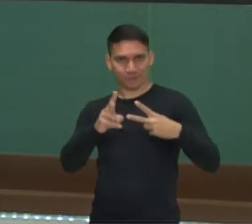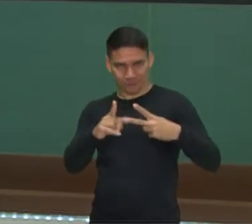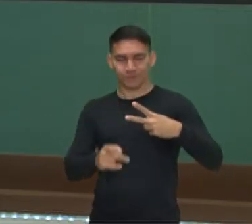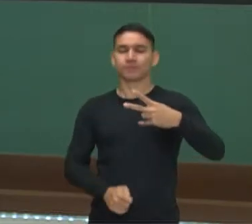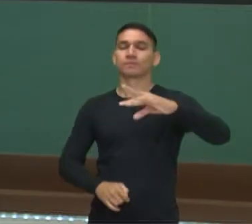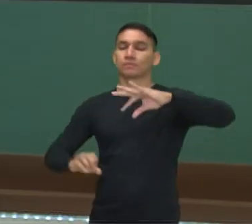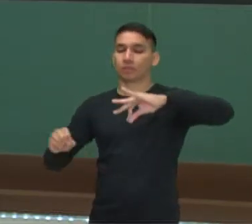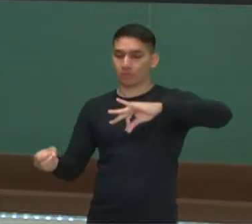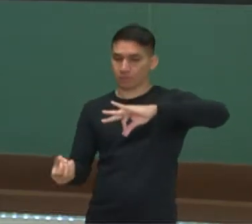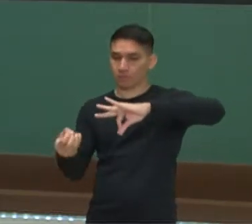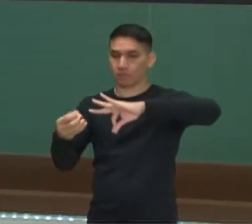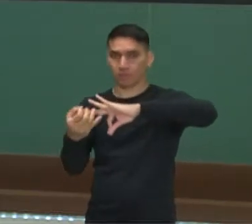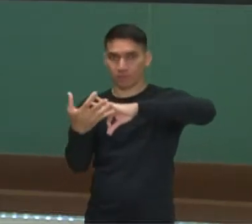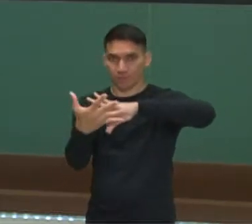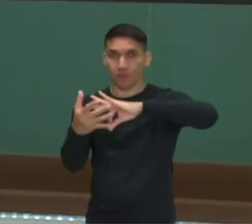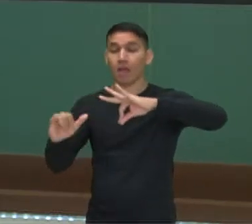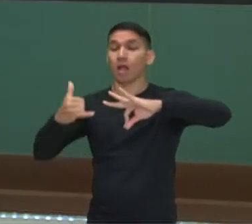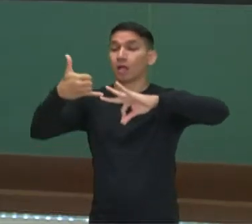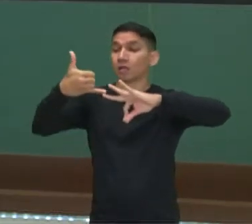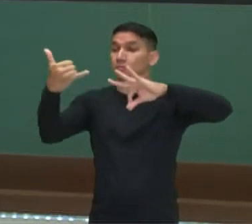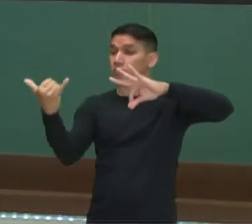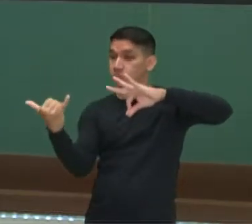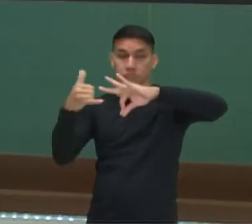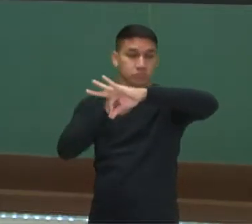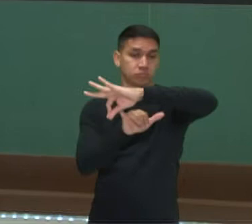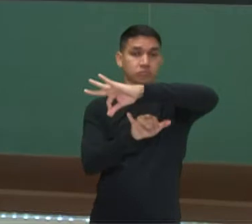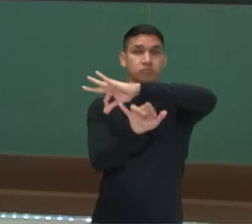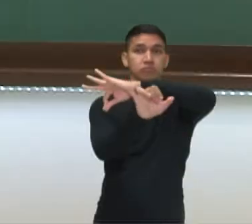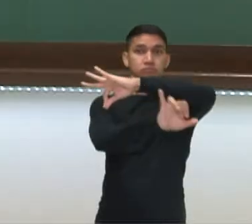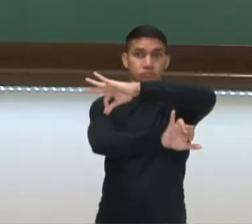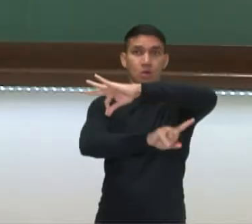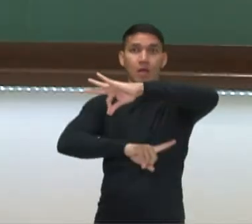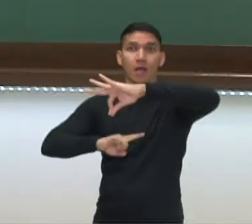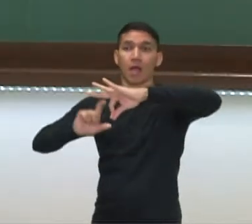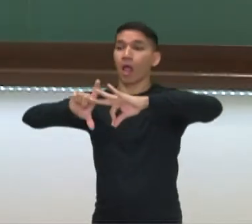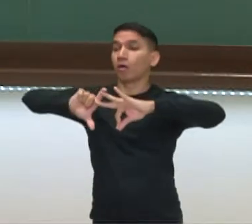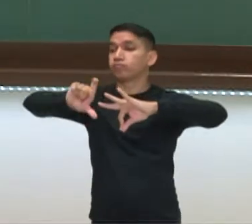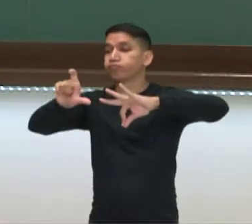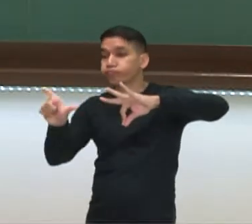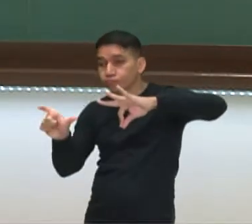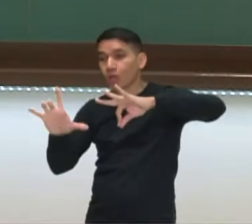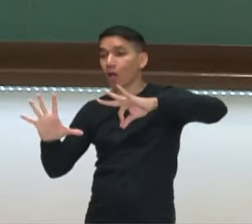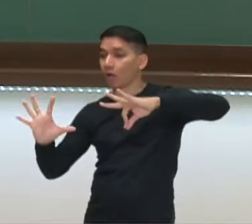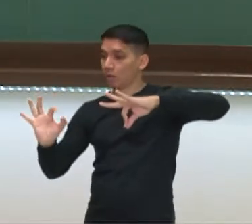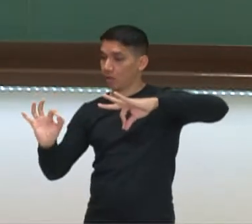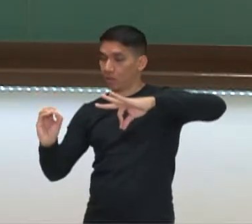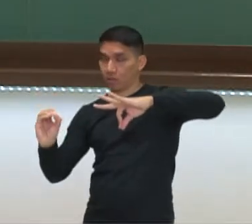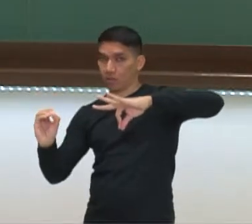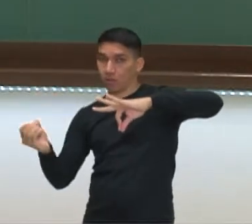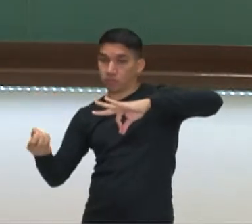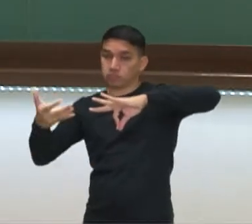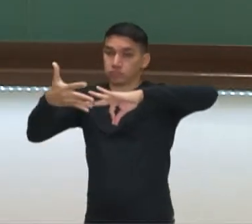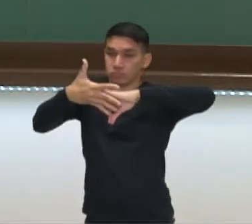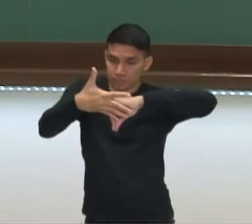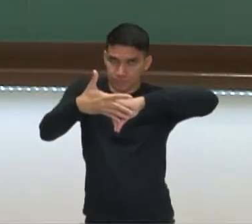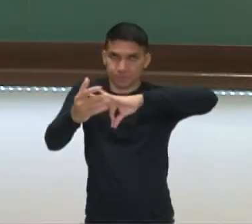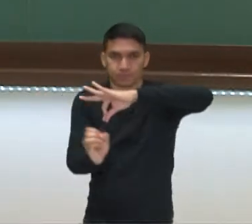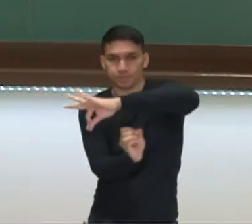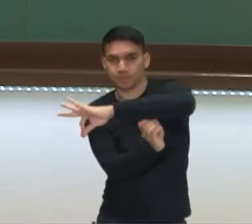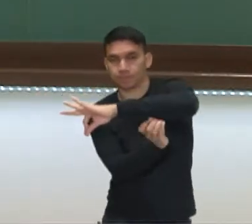progesterona. As tubas uterinas são canais que conectam os ovários ao útero.